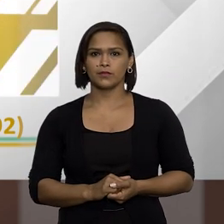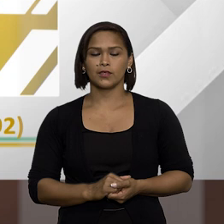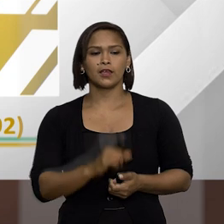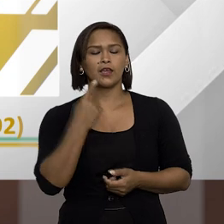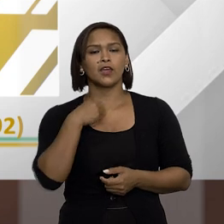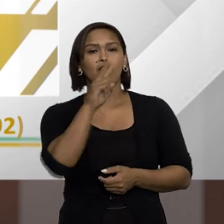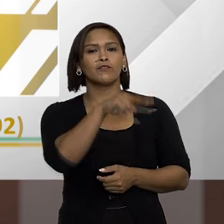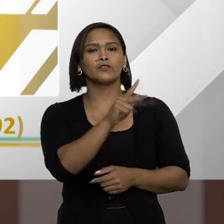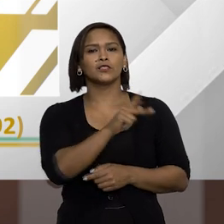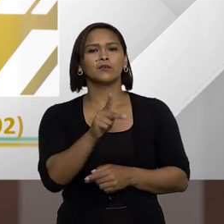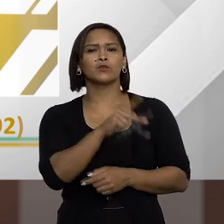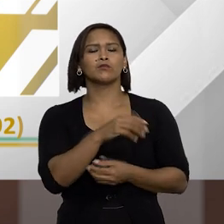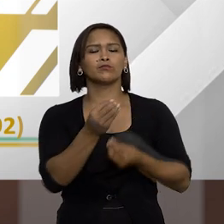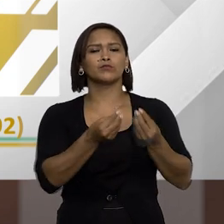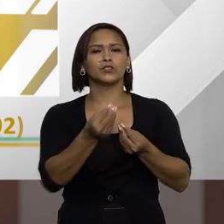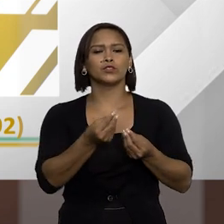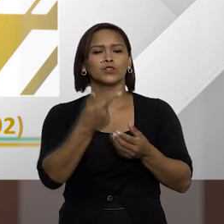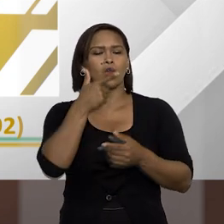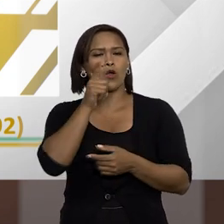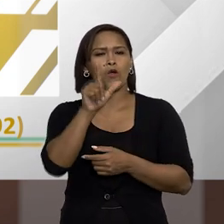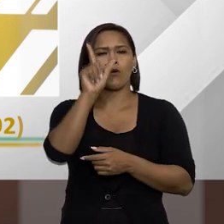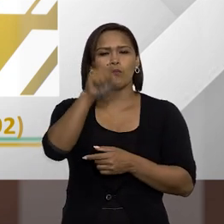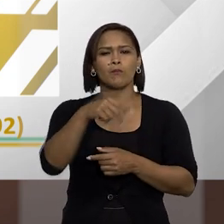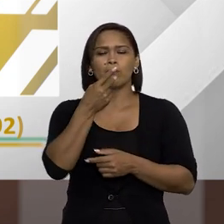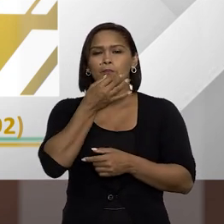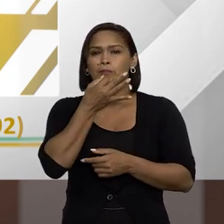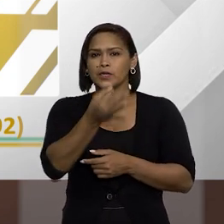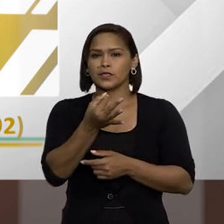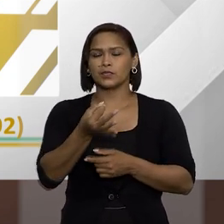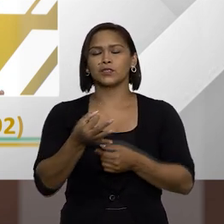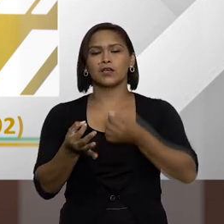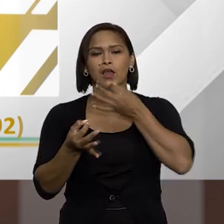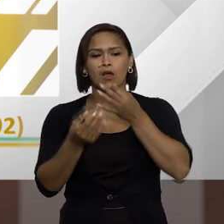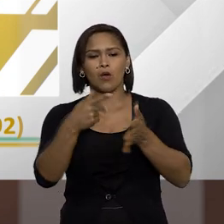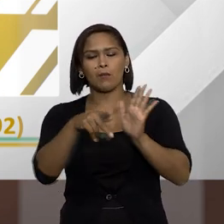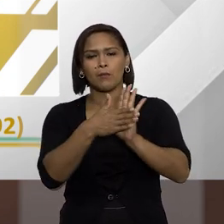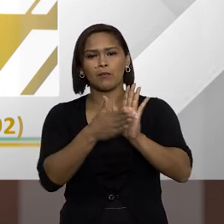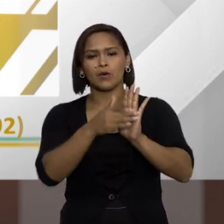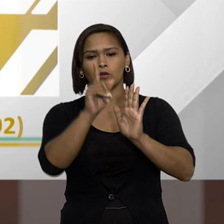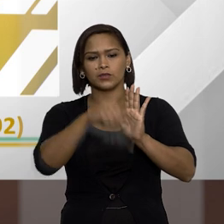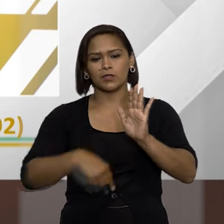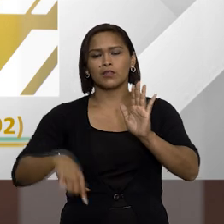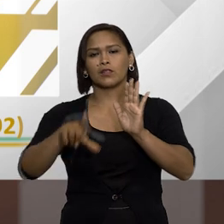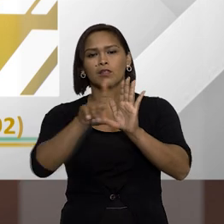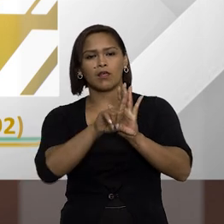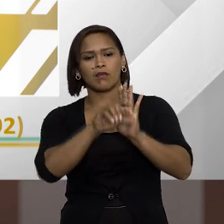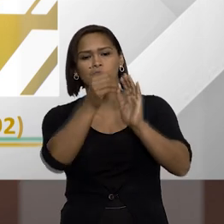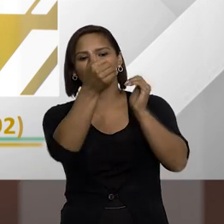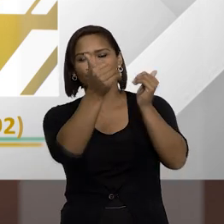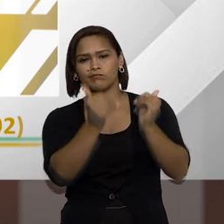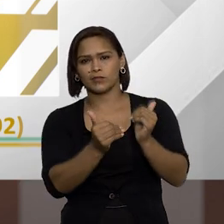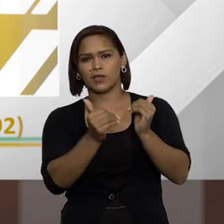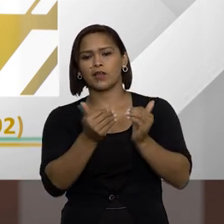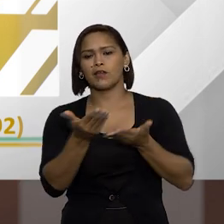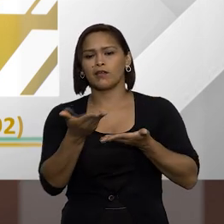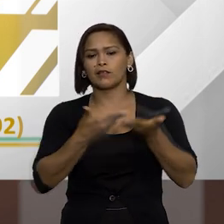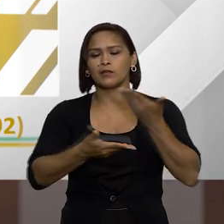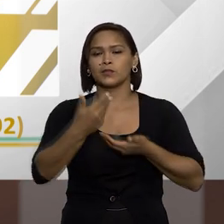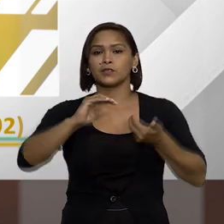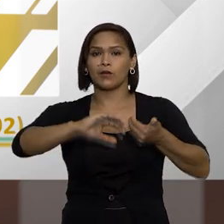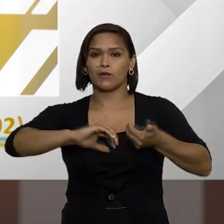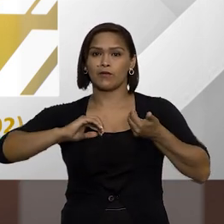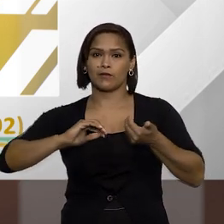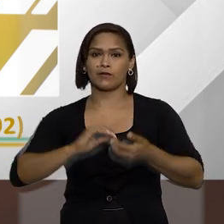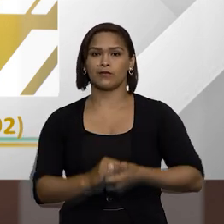E você, professor Daudio, gostaria então de ouvir sua opinião em relação às sugestões propostas nessa proposição, em tramitação lá